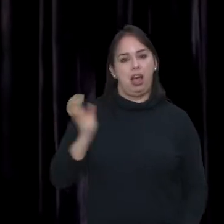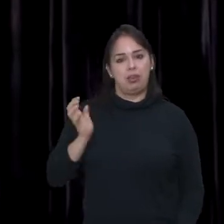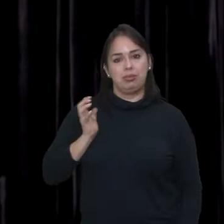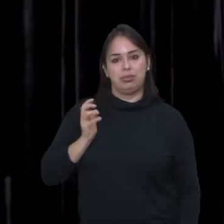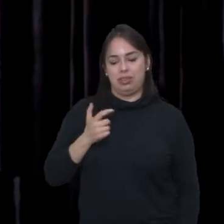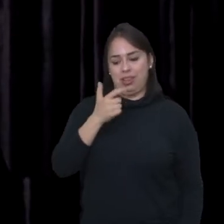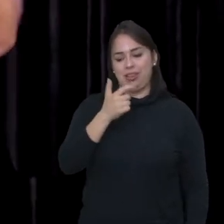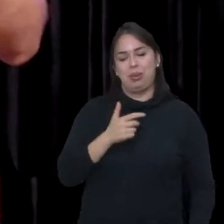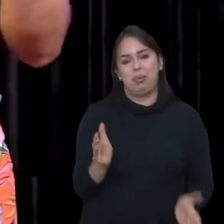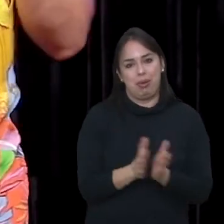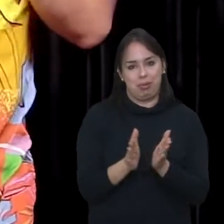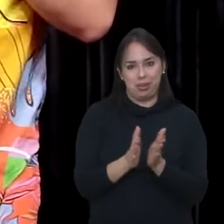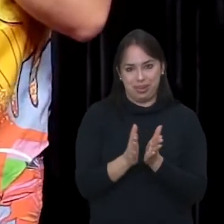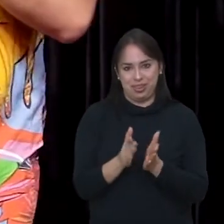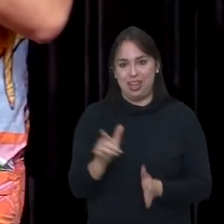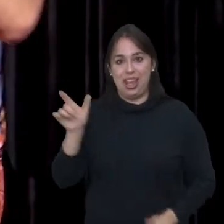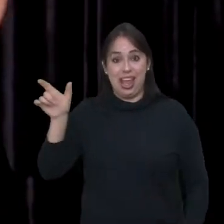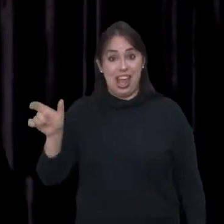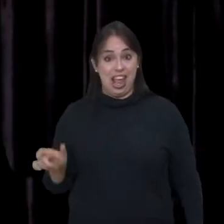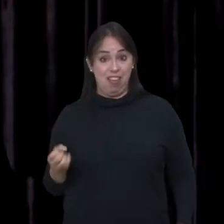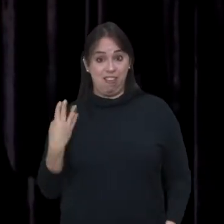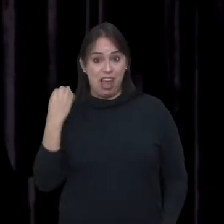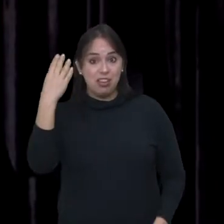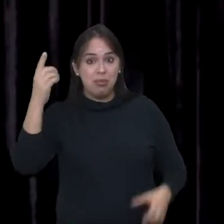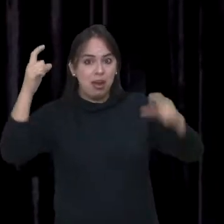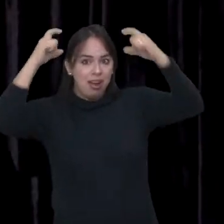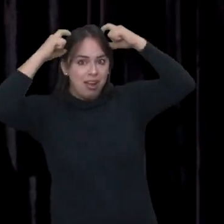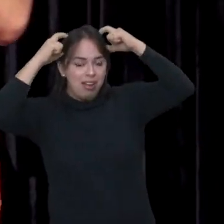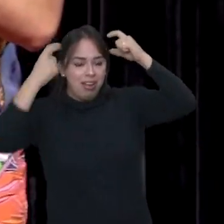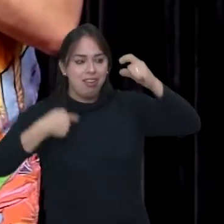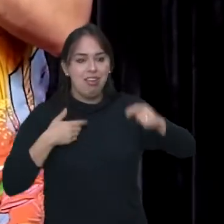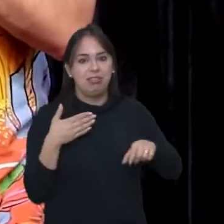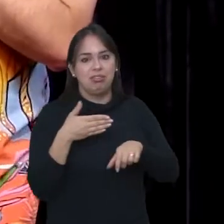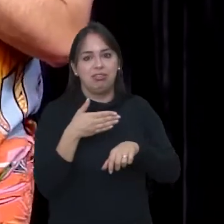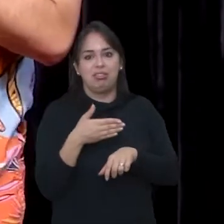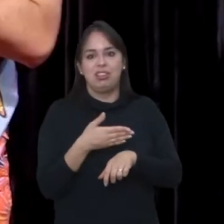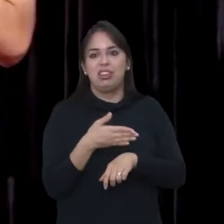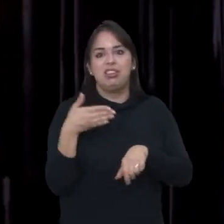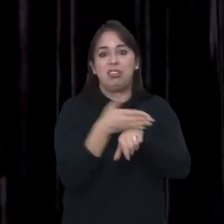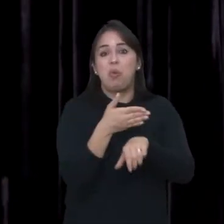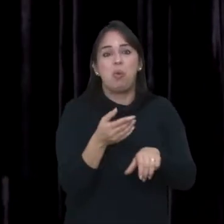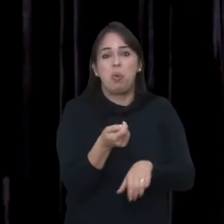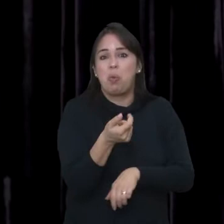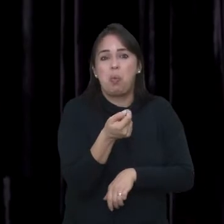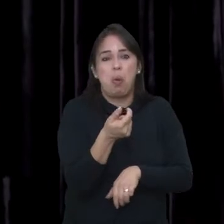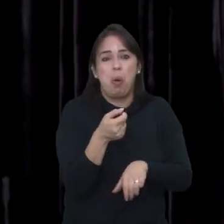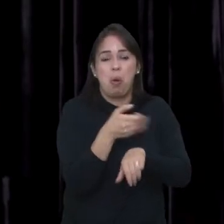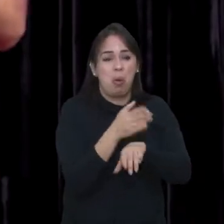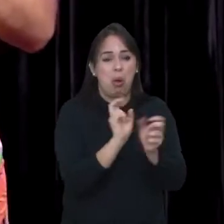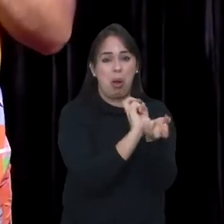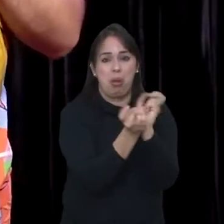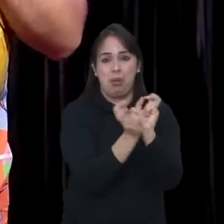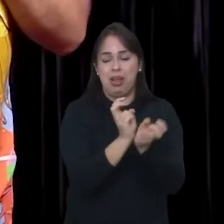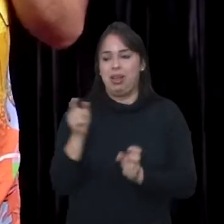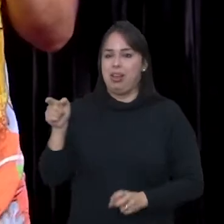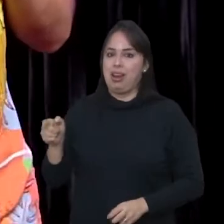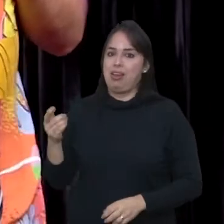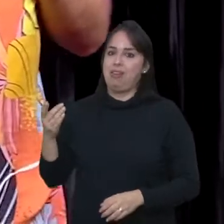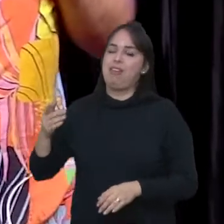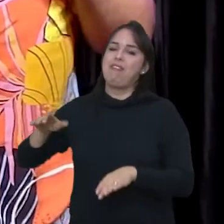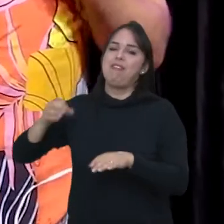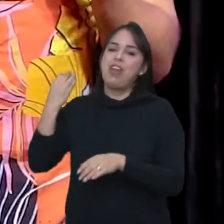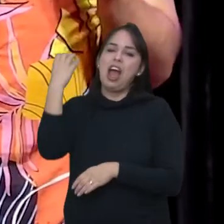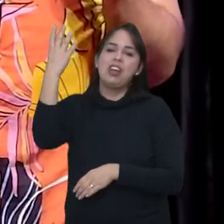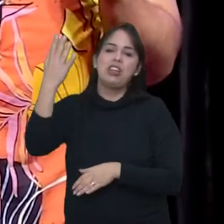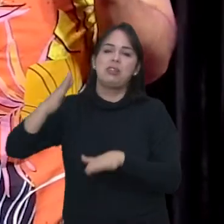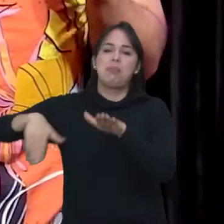é que ele é rico, né? Eu não sou. Ele vai pra Disney. Eu não vou no Hopi Hari faz 12 anos. O cara vai pra